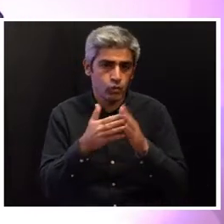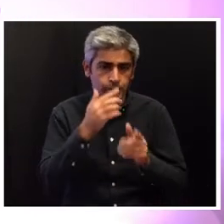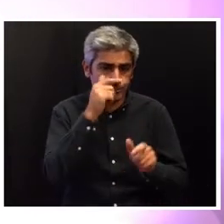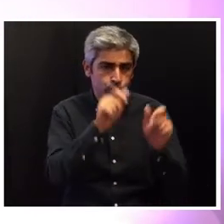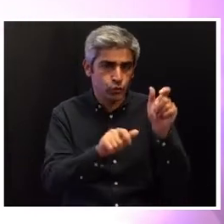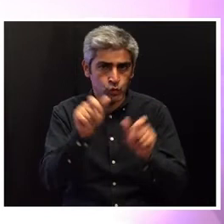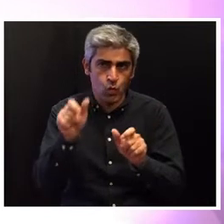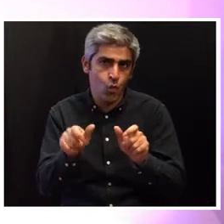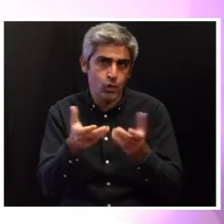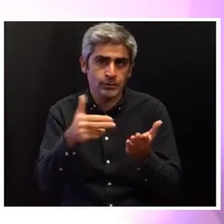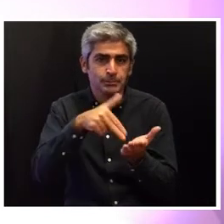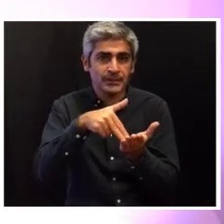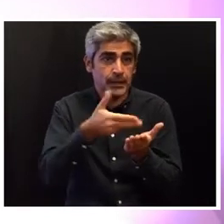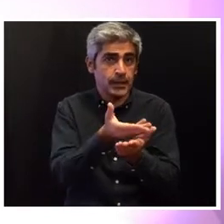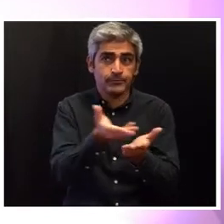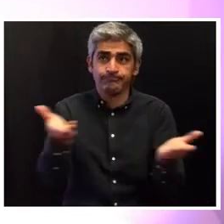e online.